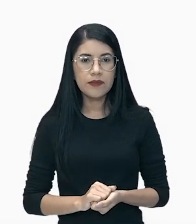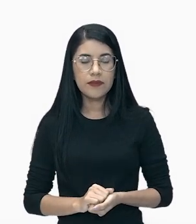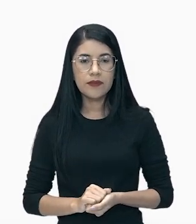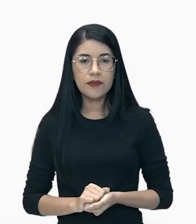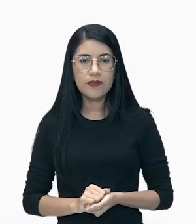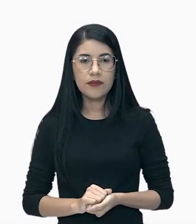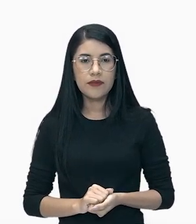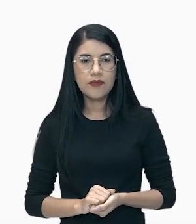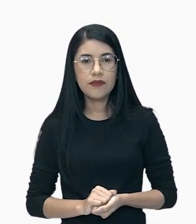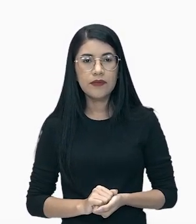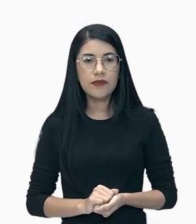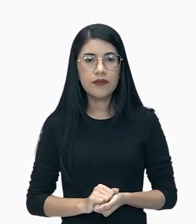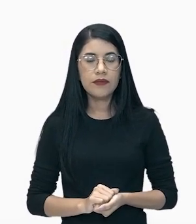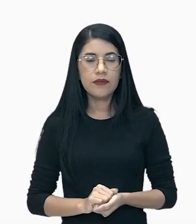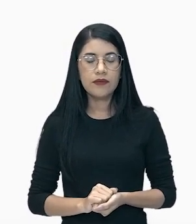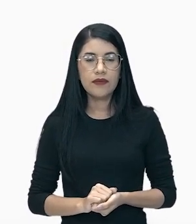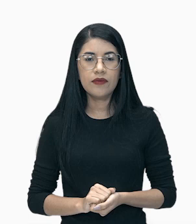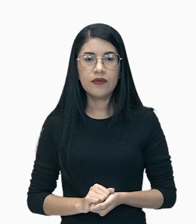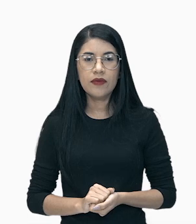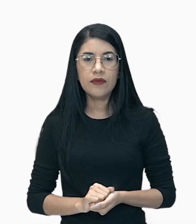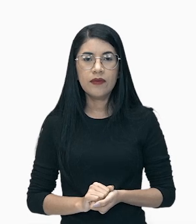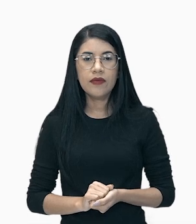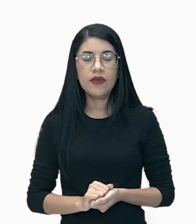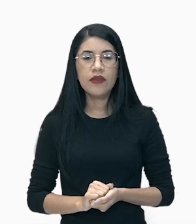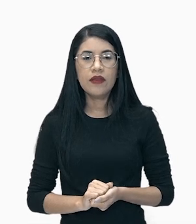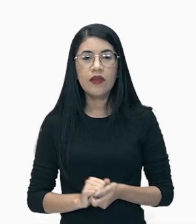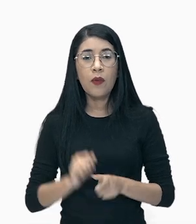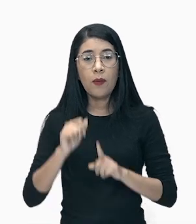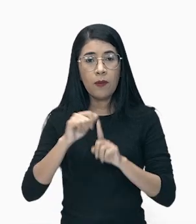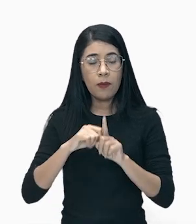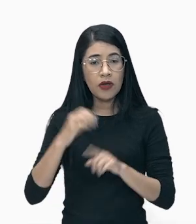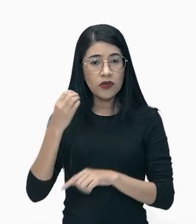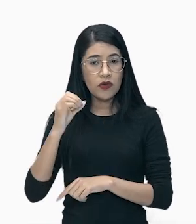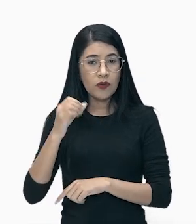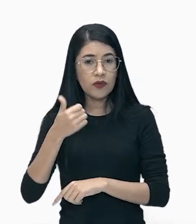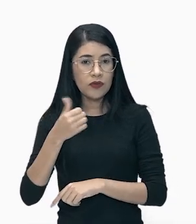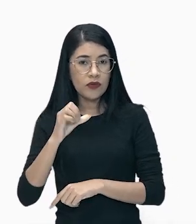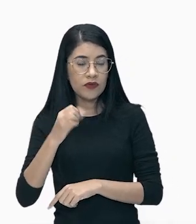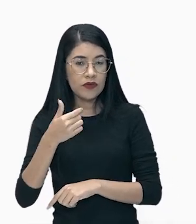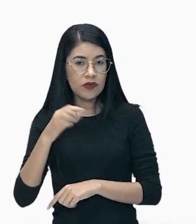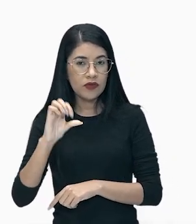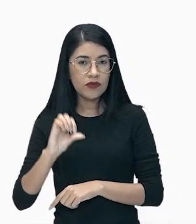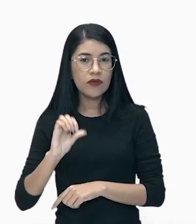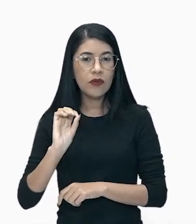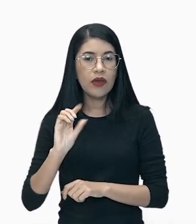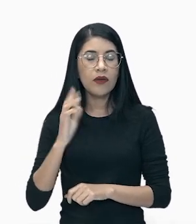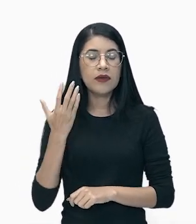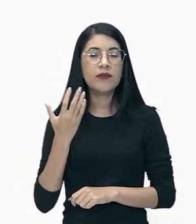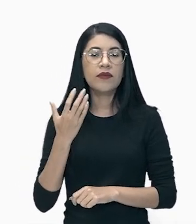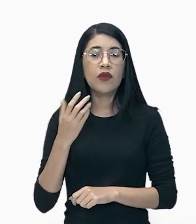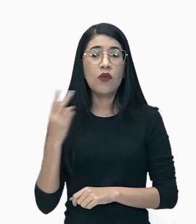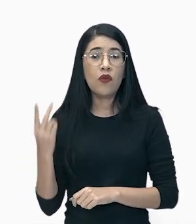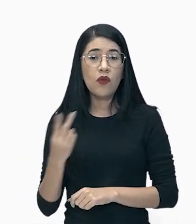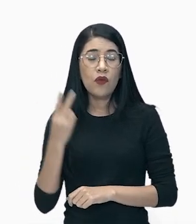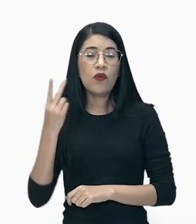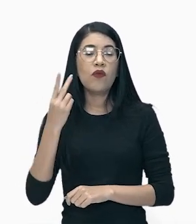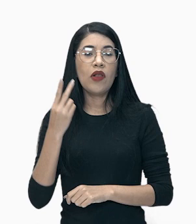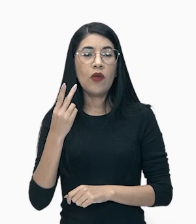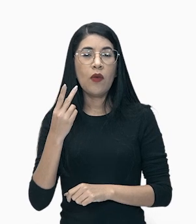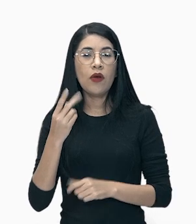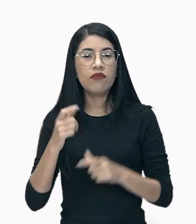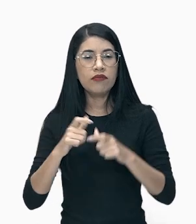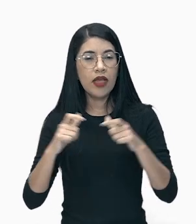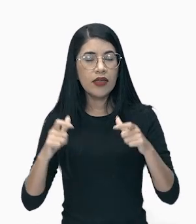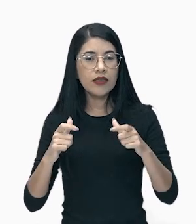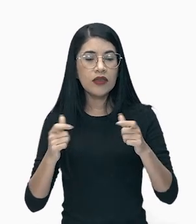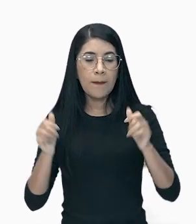Vamos adiante. No dia 24 de outubro de 1929, o preço das ações despencou porque não